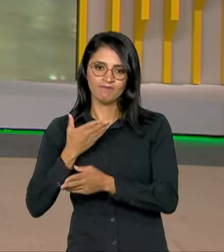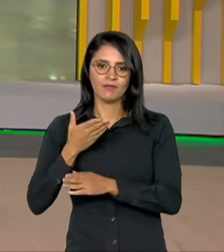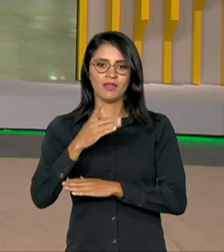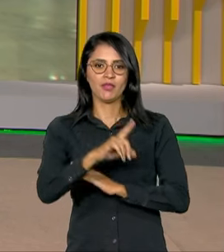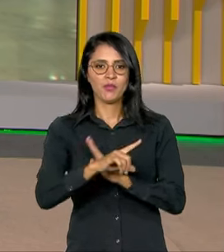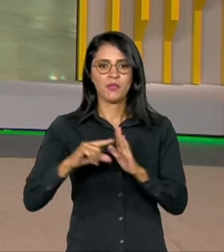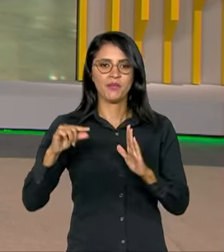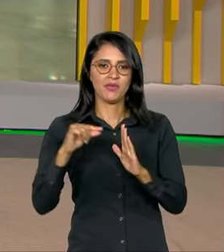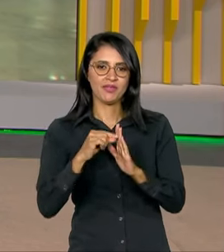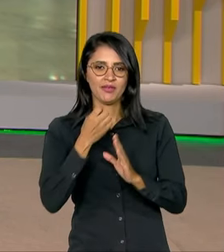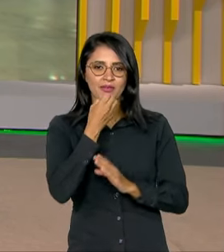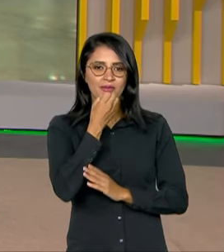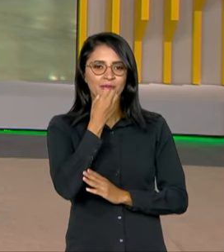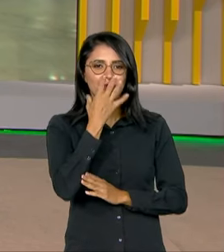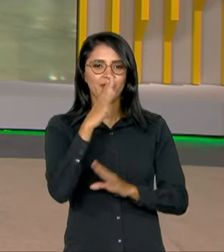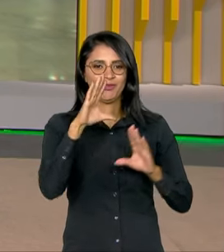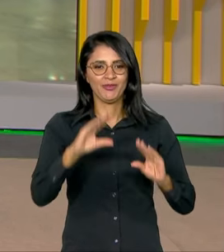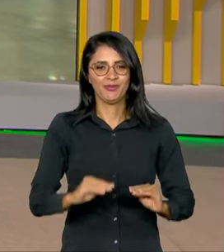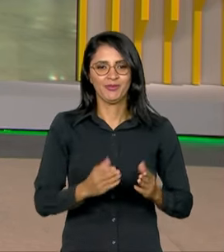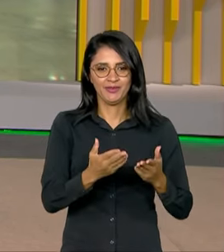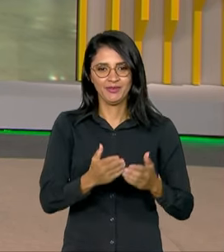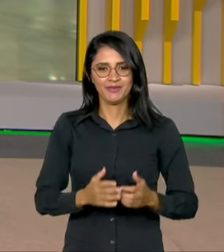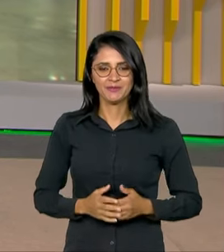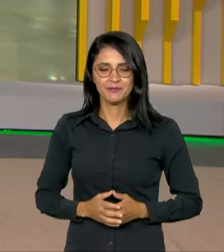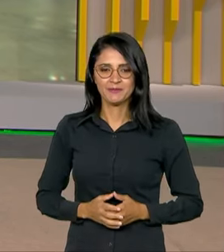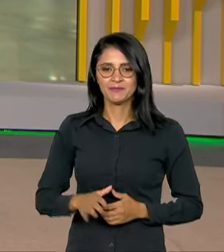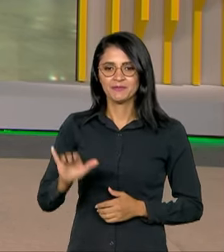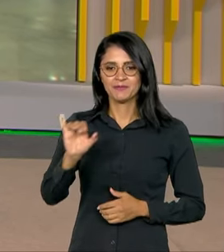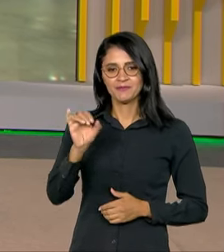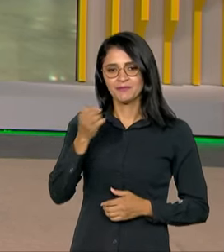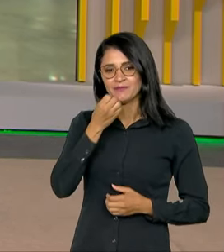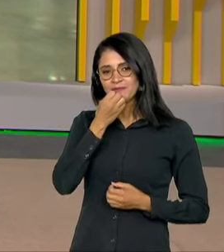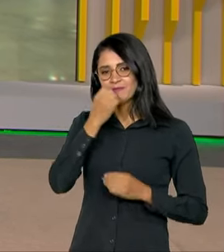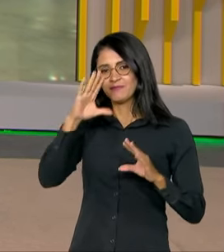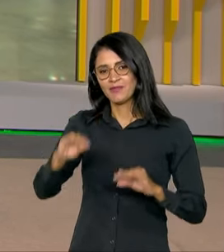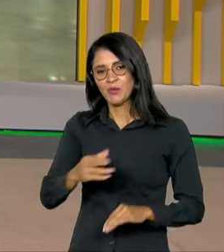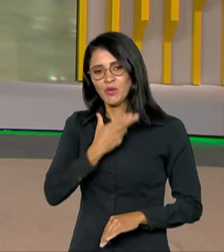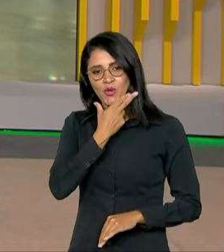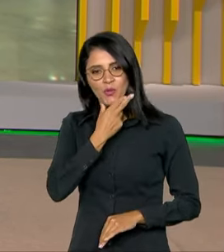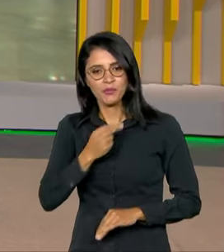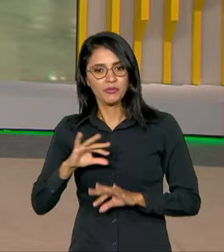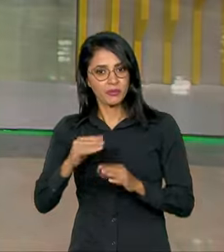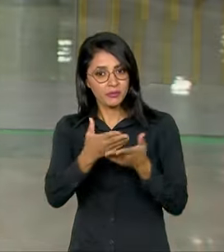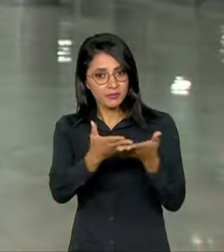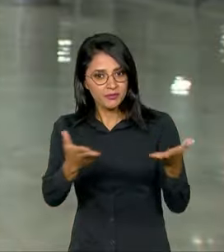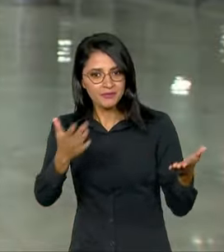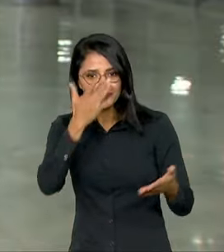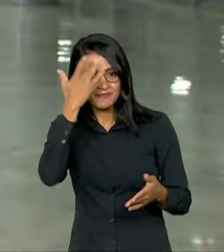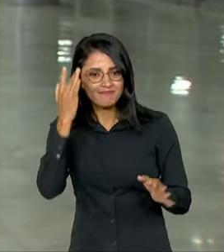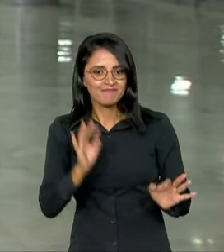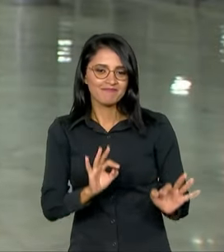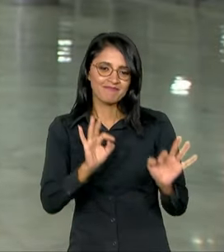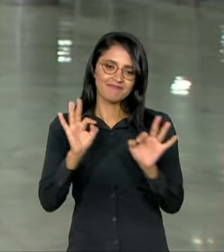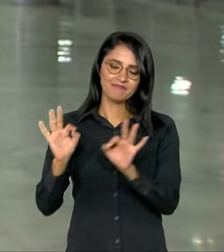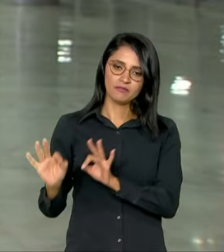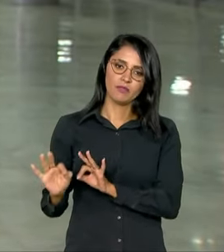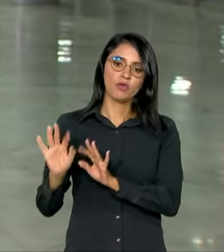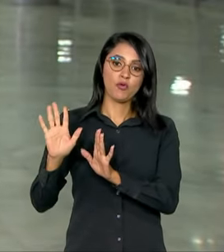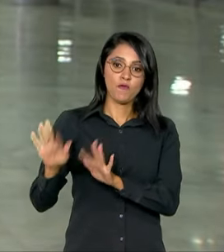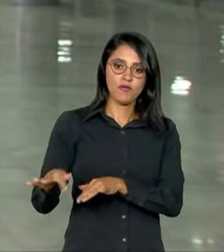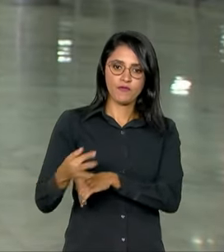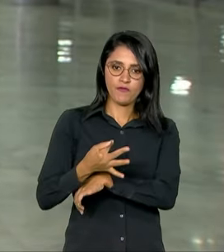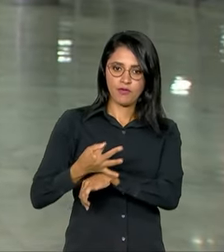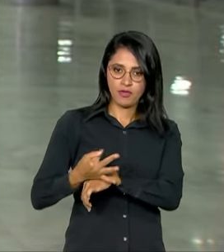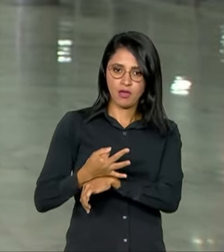do Palácio do Planalto. Boa noite para você, Pablo. Olá, Roberto. Boa noite a você e a todos que nos assistem. Com o fim do recesso parlamentar, o